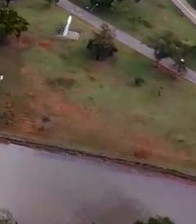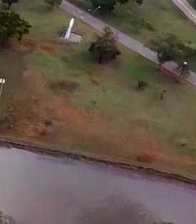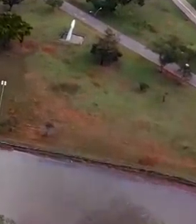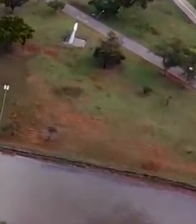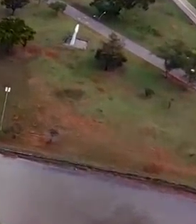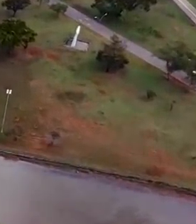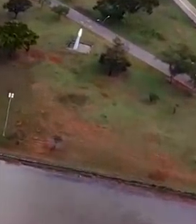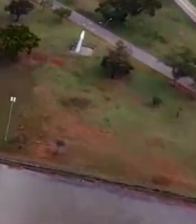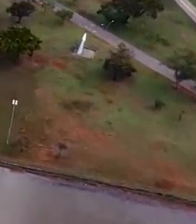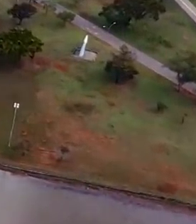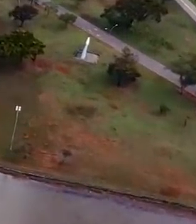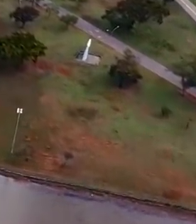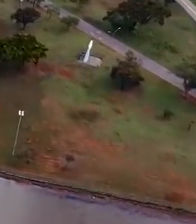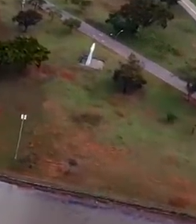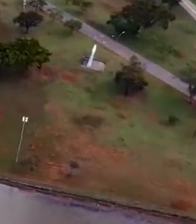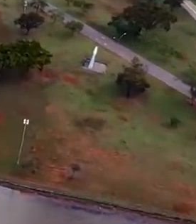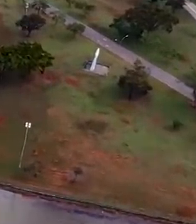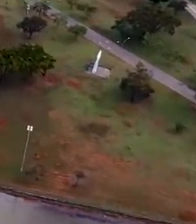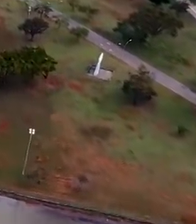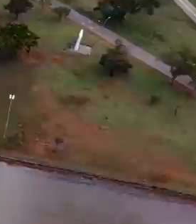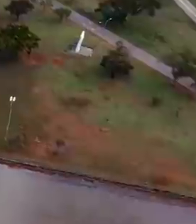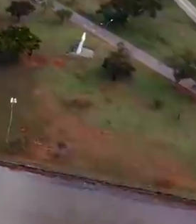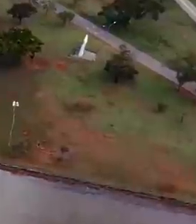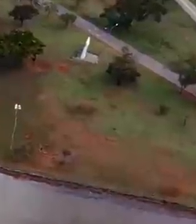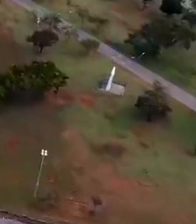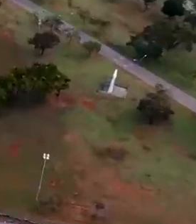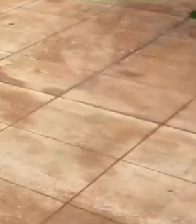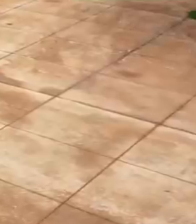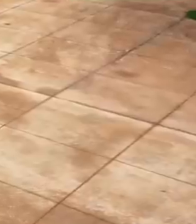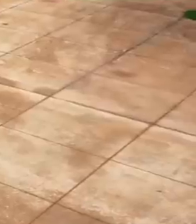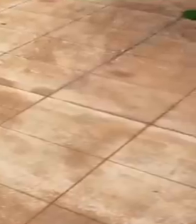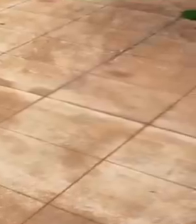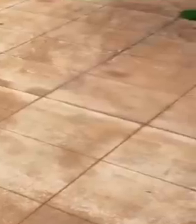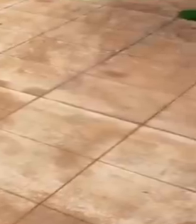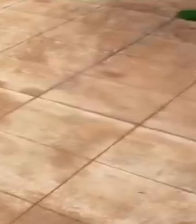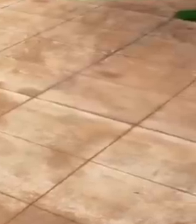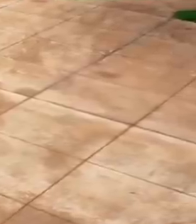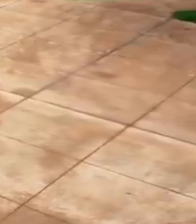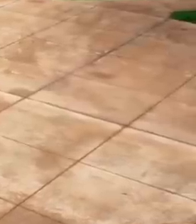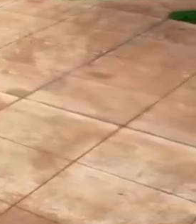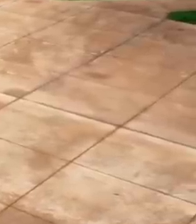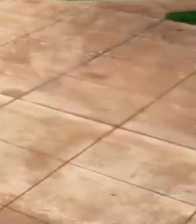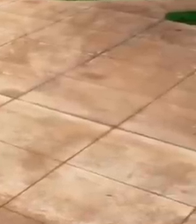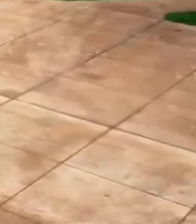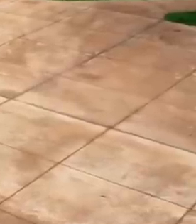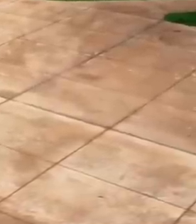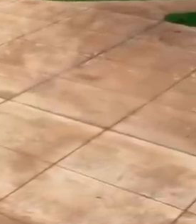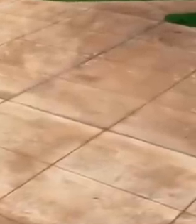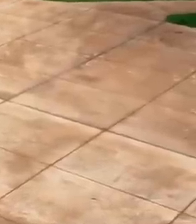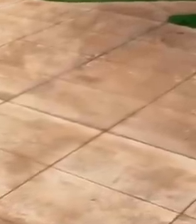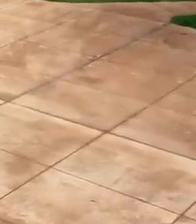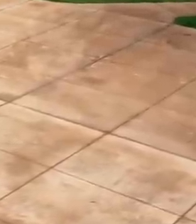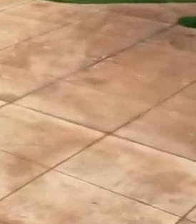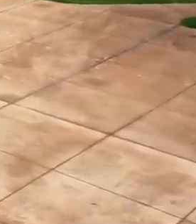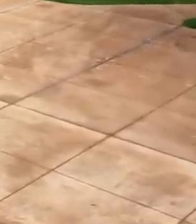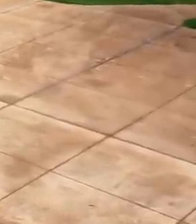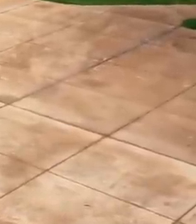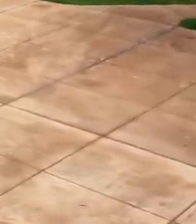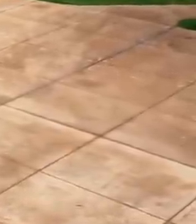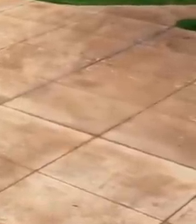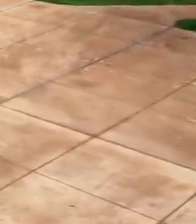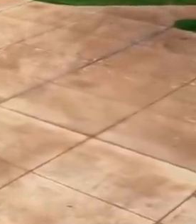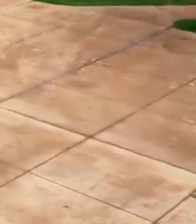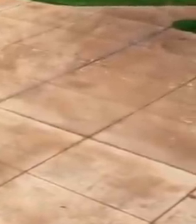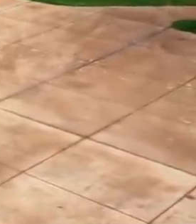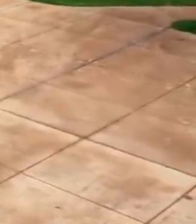fica